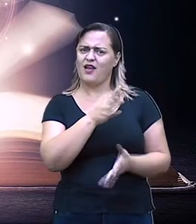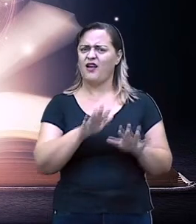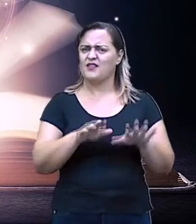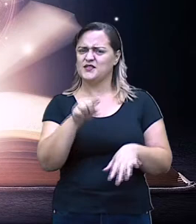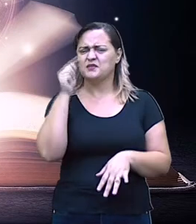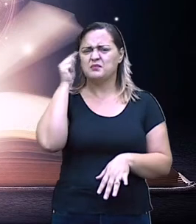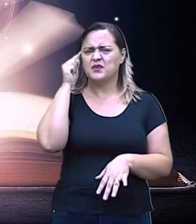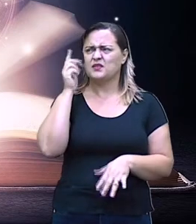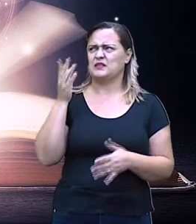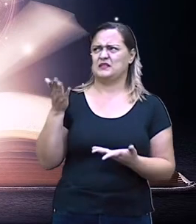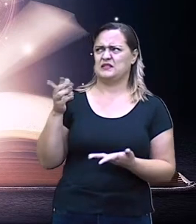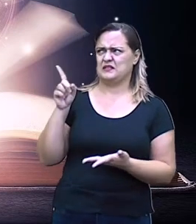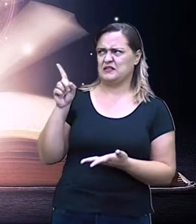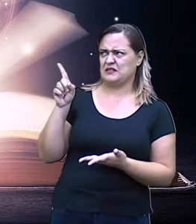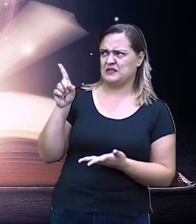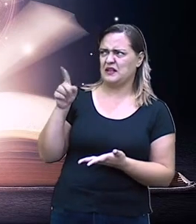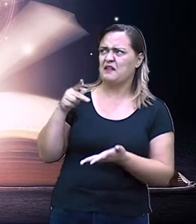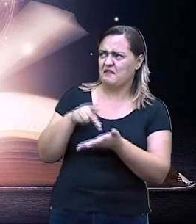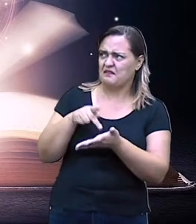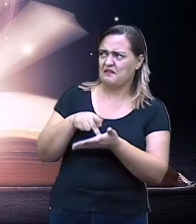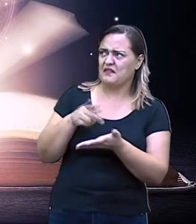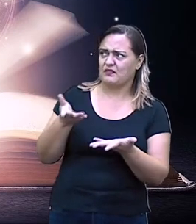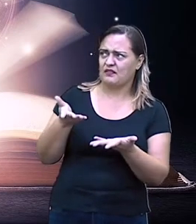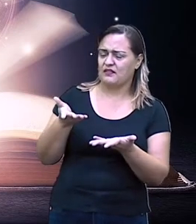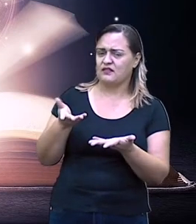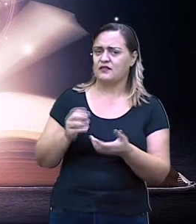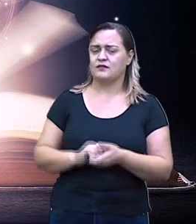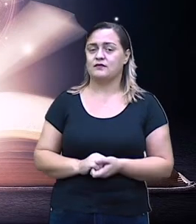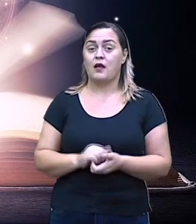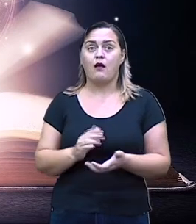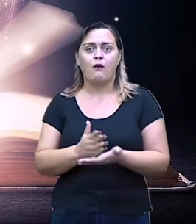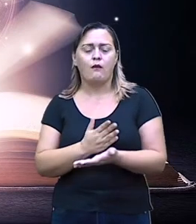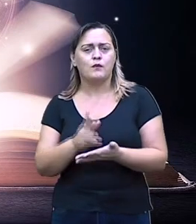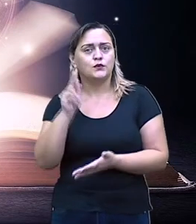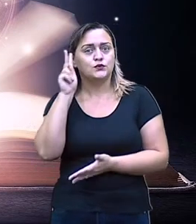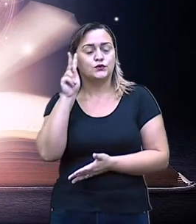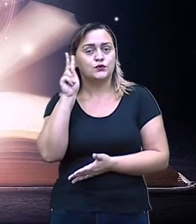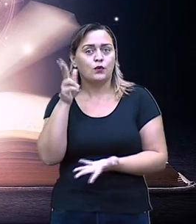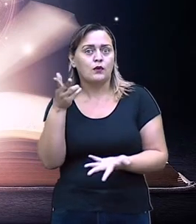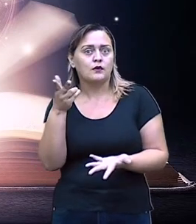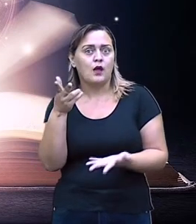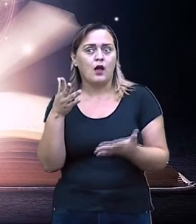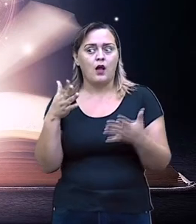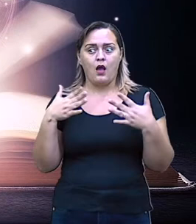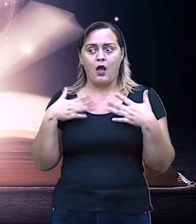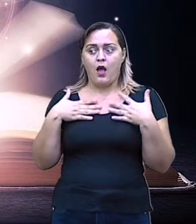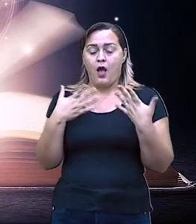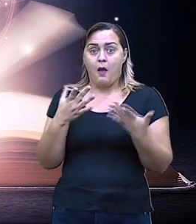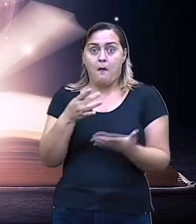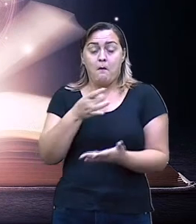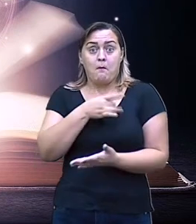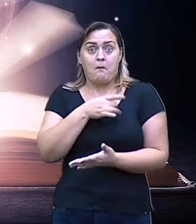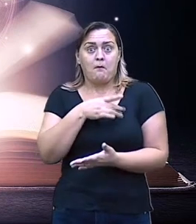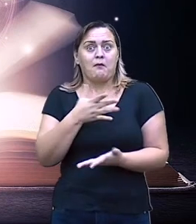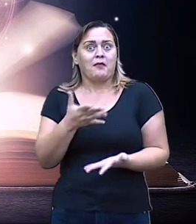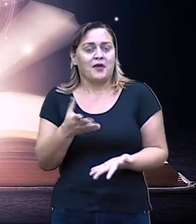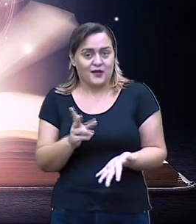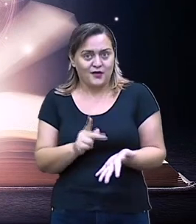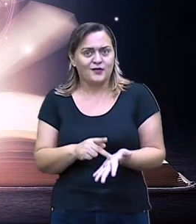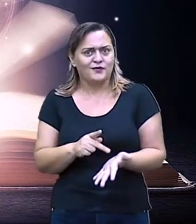será que é verdade? Algumas são até de deixar os cabelos arrepiados, não mesmo?